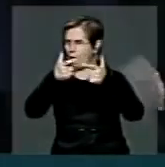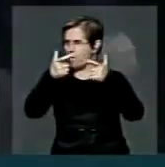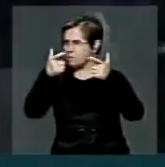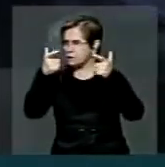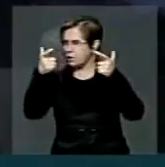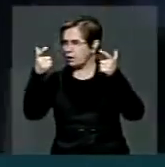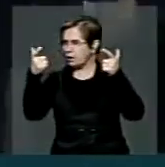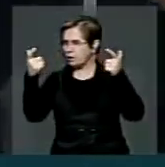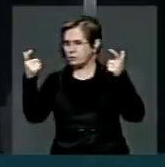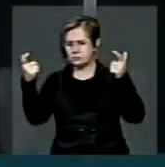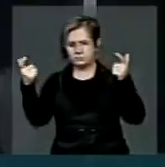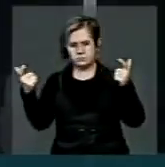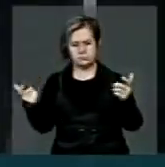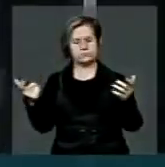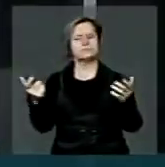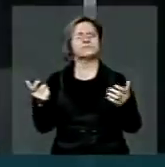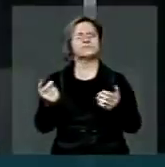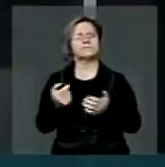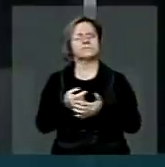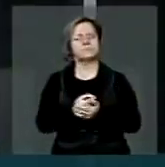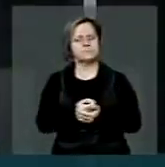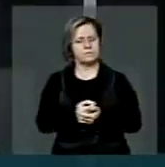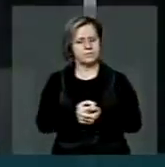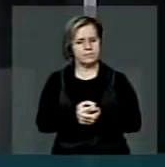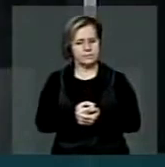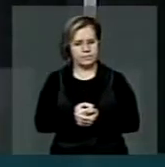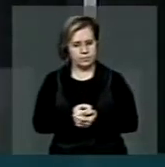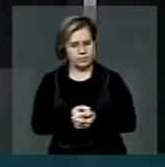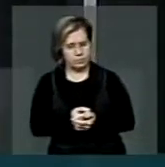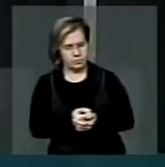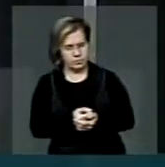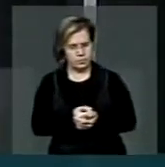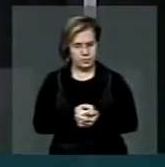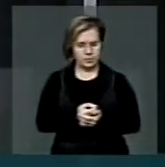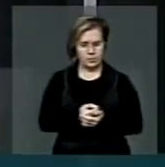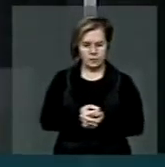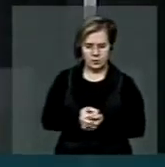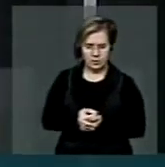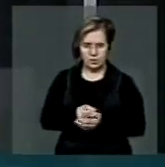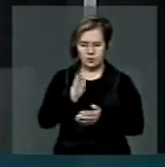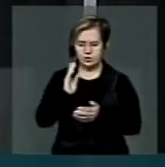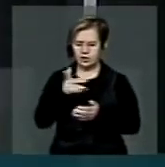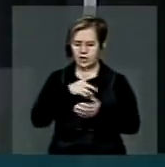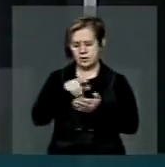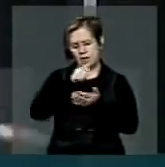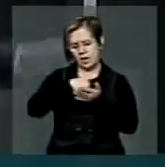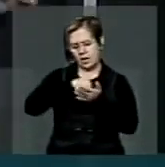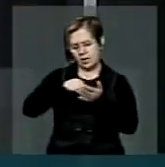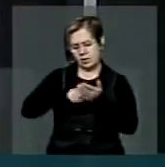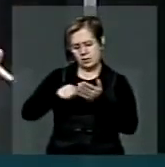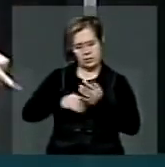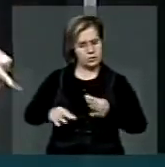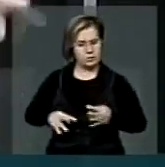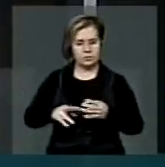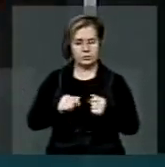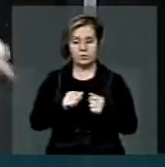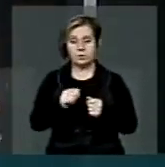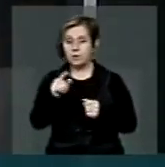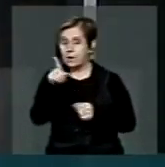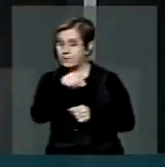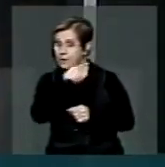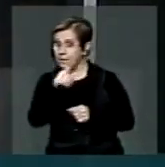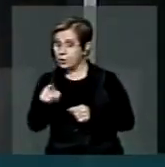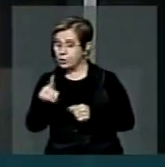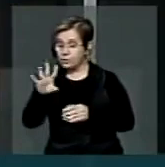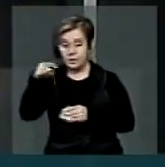Eu tenho uma PEC em gestação, já tenho as assinaturas, para proibir que isso inclua na